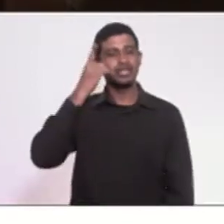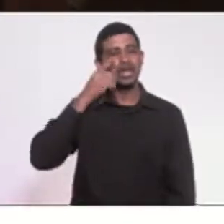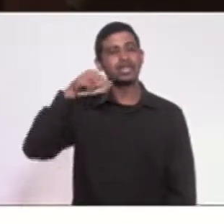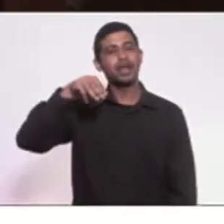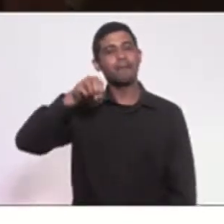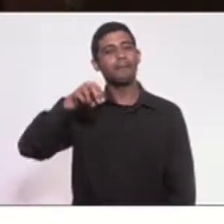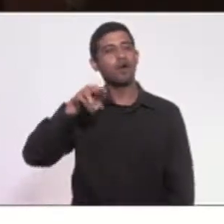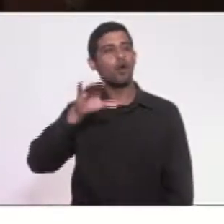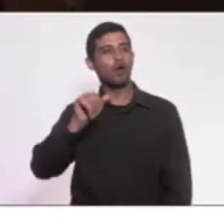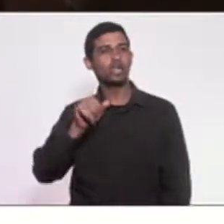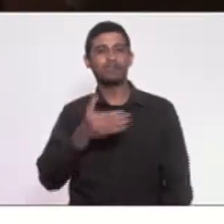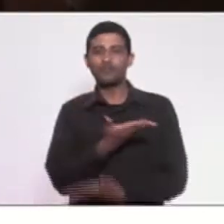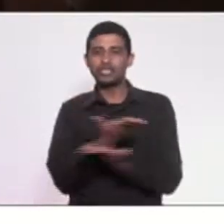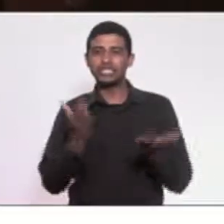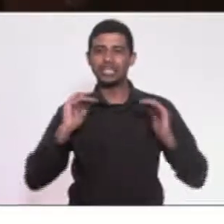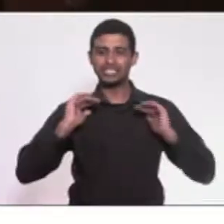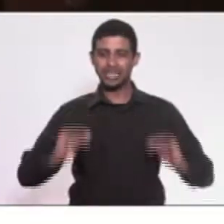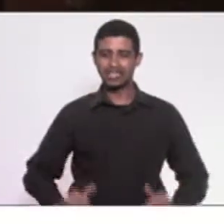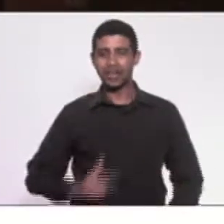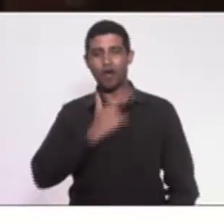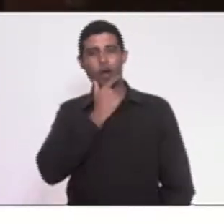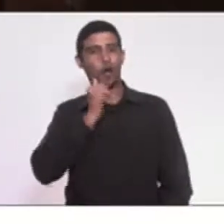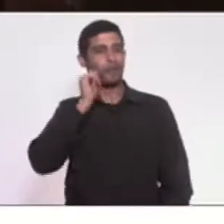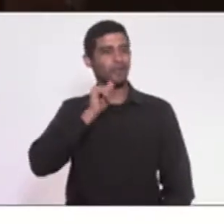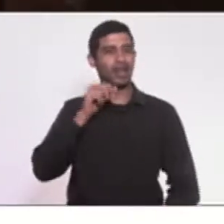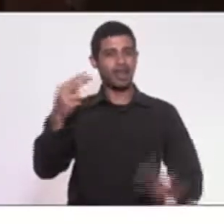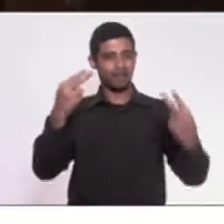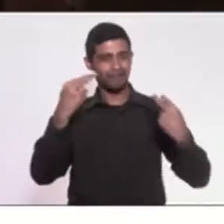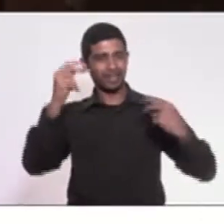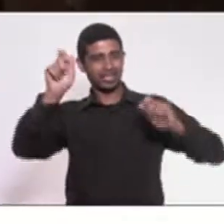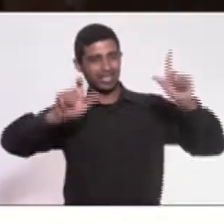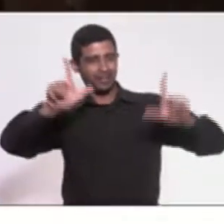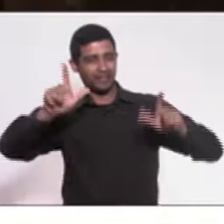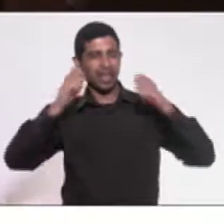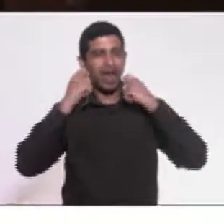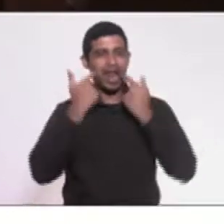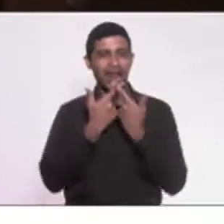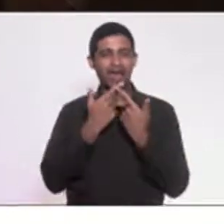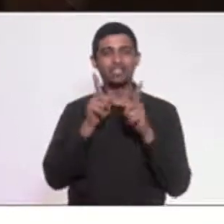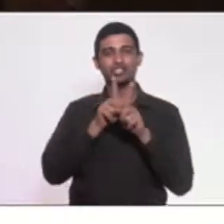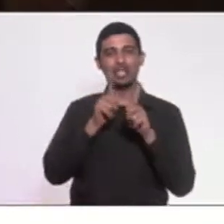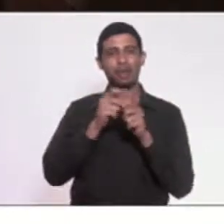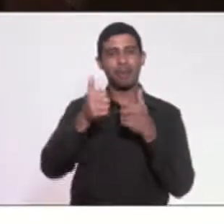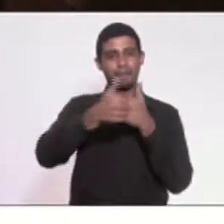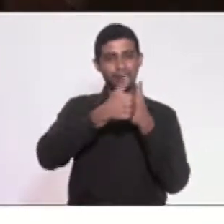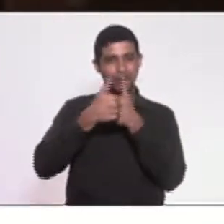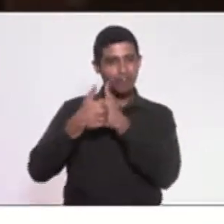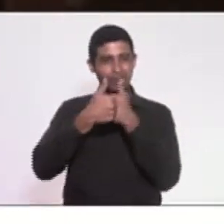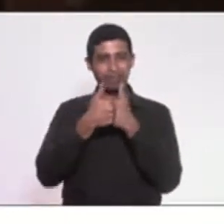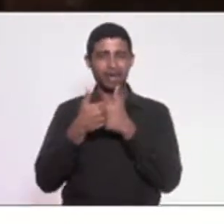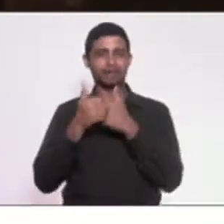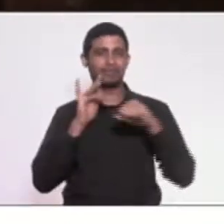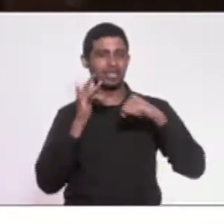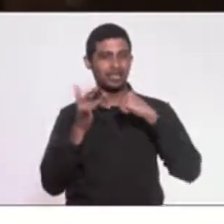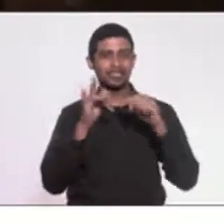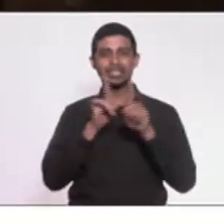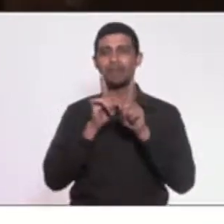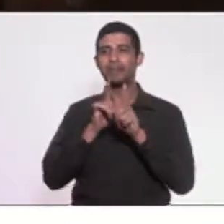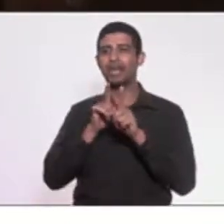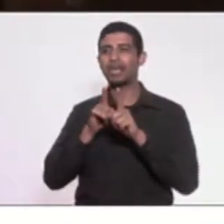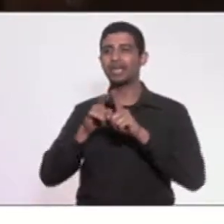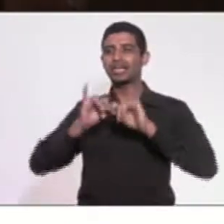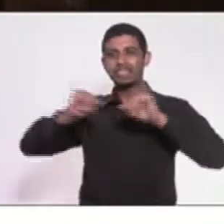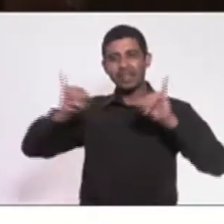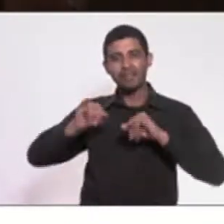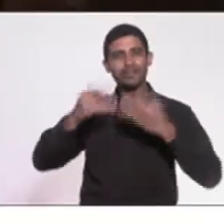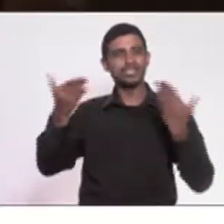cidadãos e cidadãs que nos assistem pela TV Alerje, nos seguem pelas redes sociais, imprensa, cidadãos e cidadãs